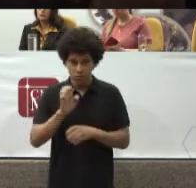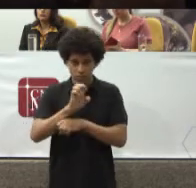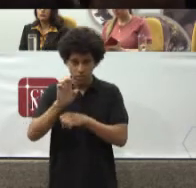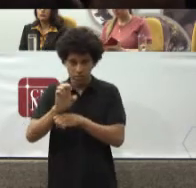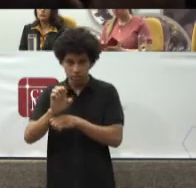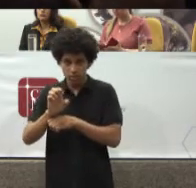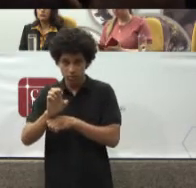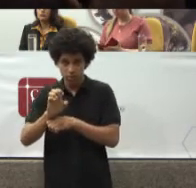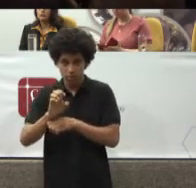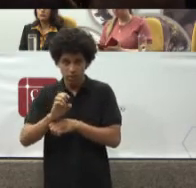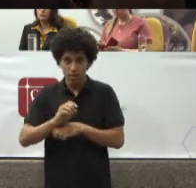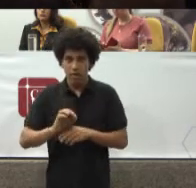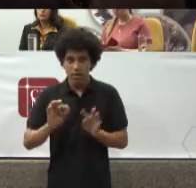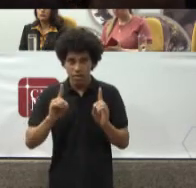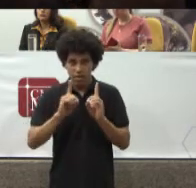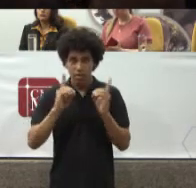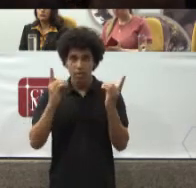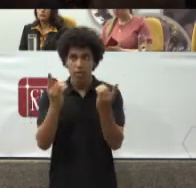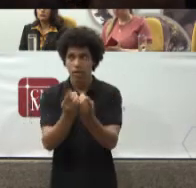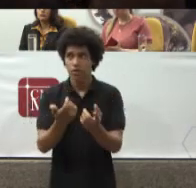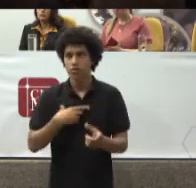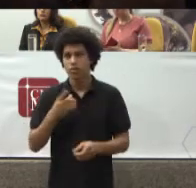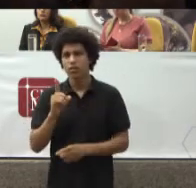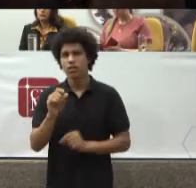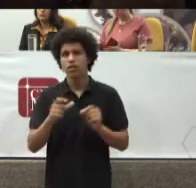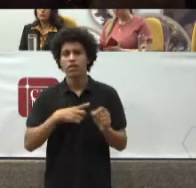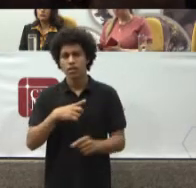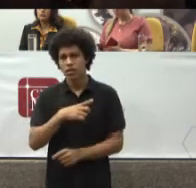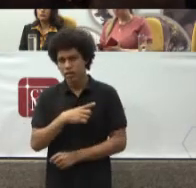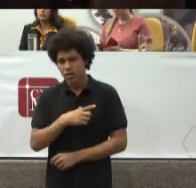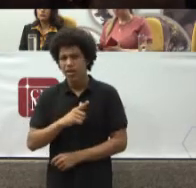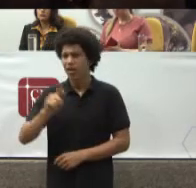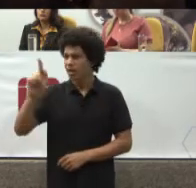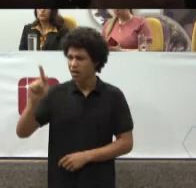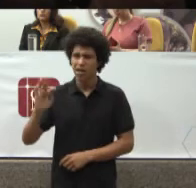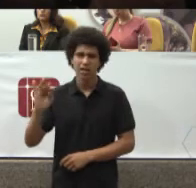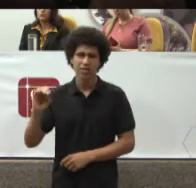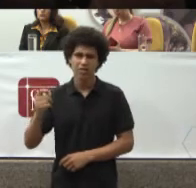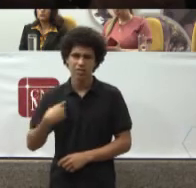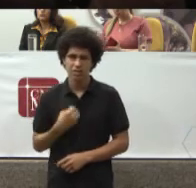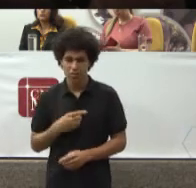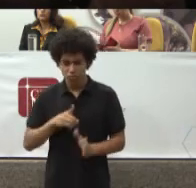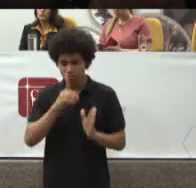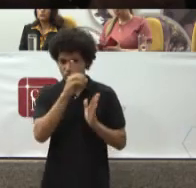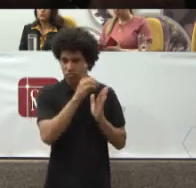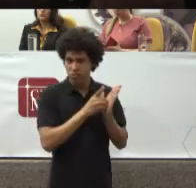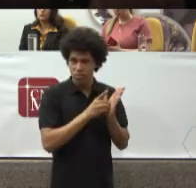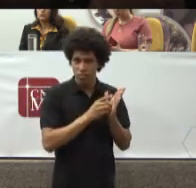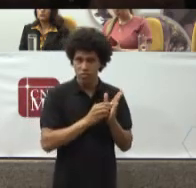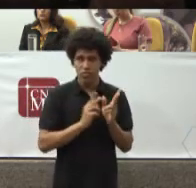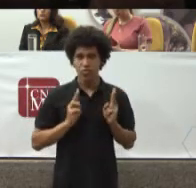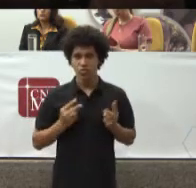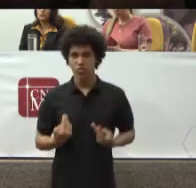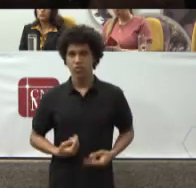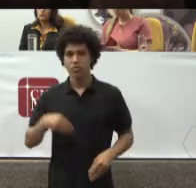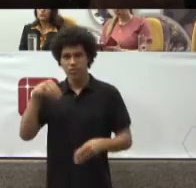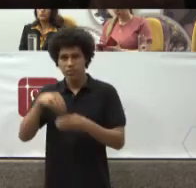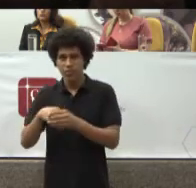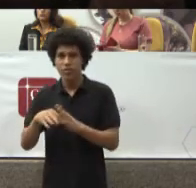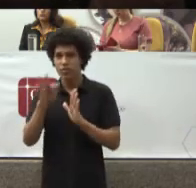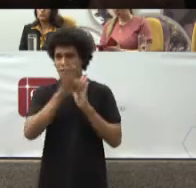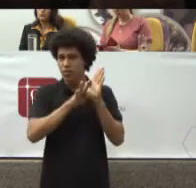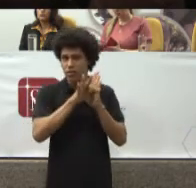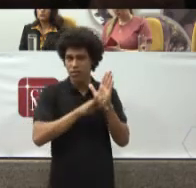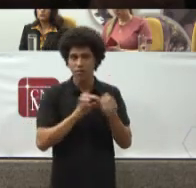Tem a garantia E a afirmação Dos direitos Humanos No texto Constitucional Daí que quando A